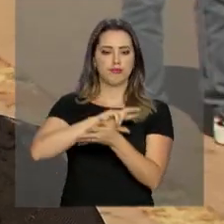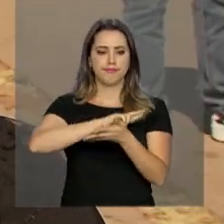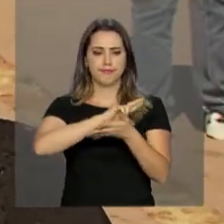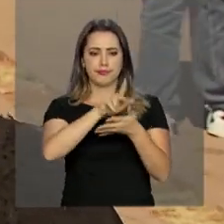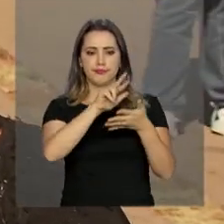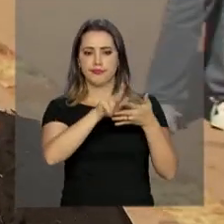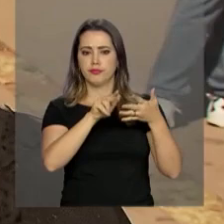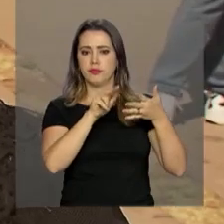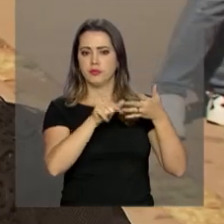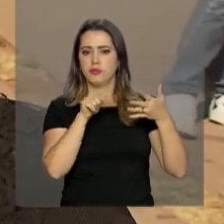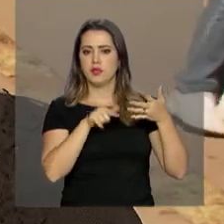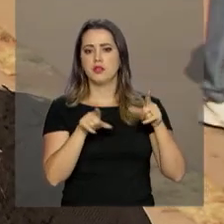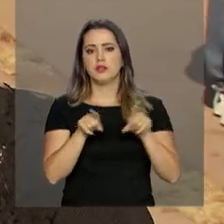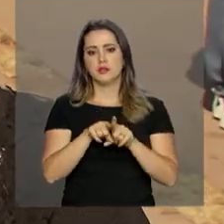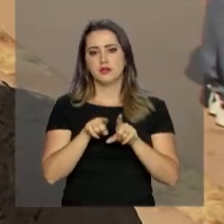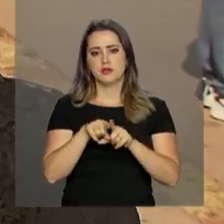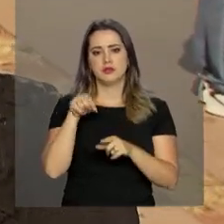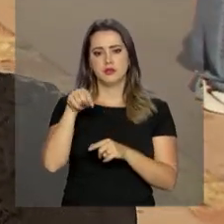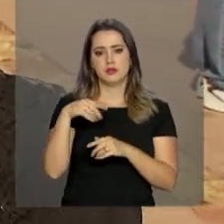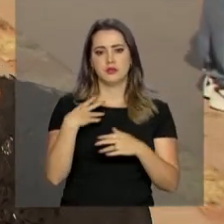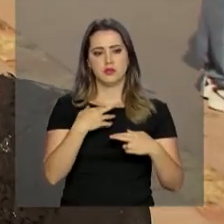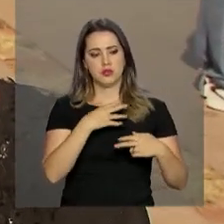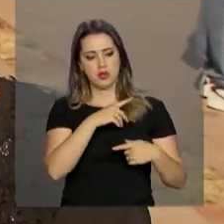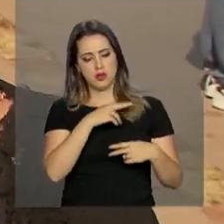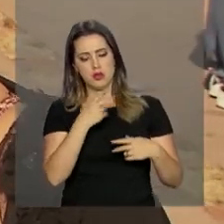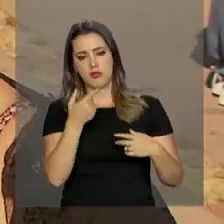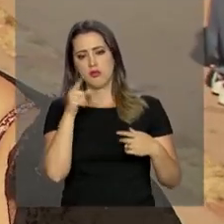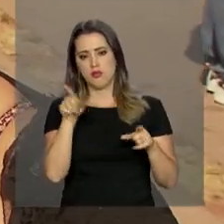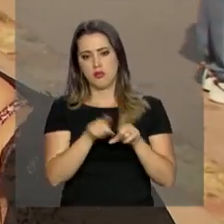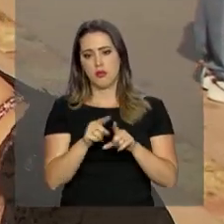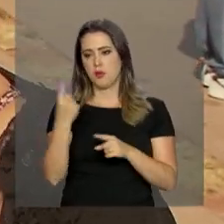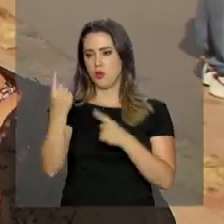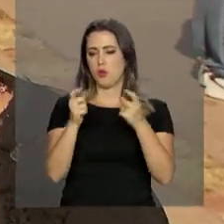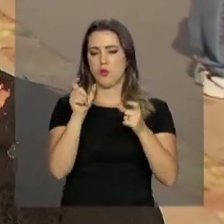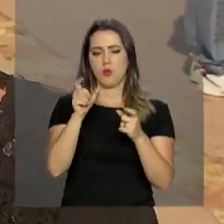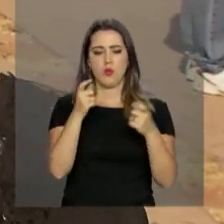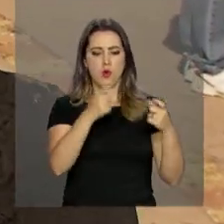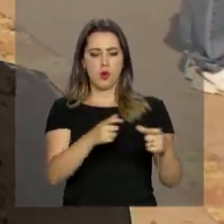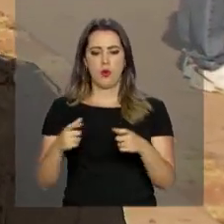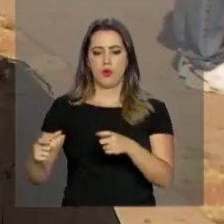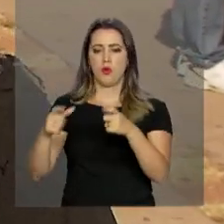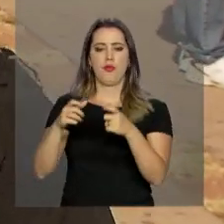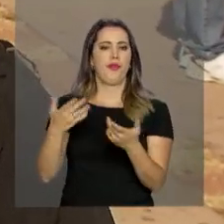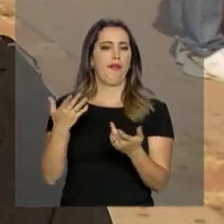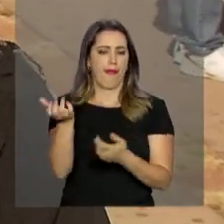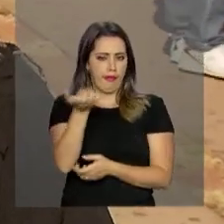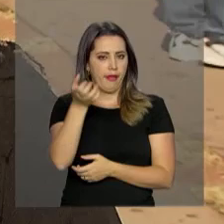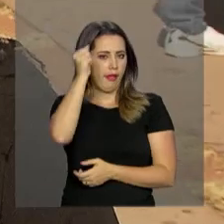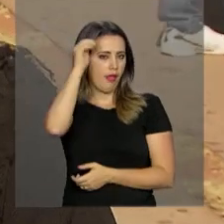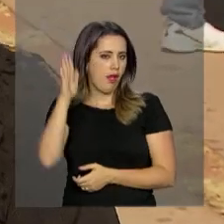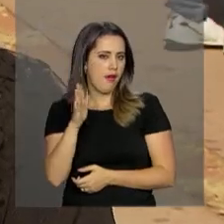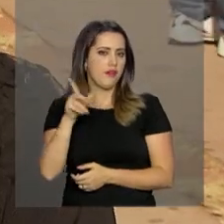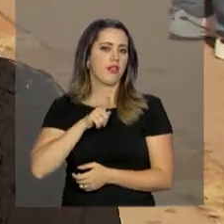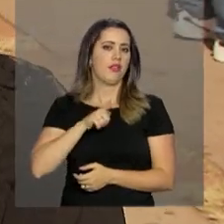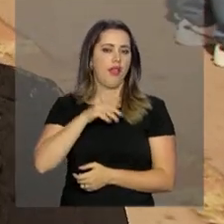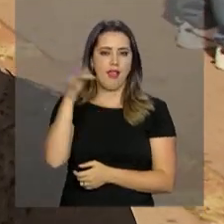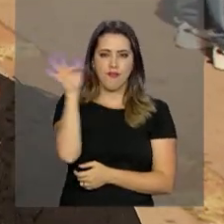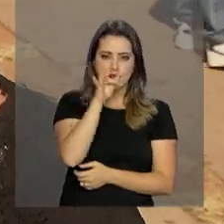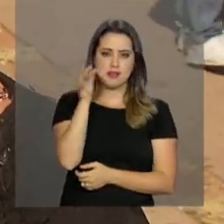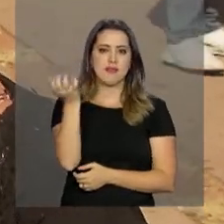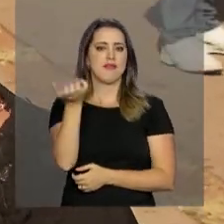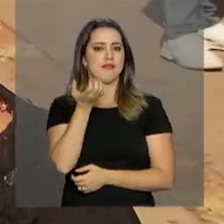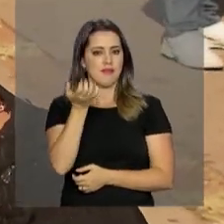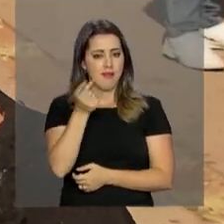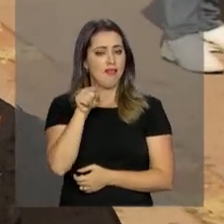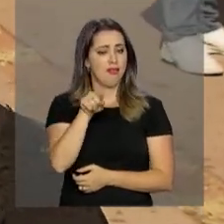coisas e tem também uma opção para cada culinária. Eu tenho colega da África, francês, italiano, e